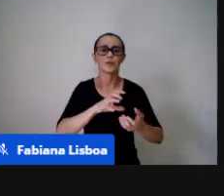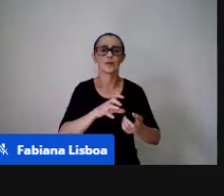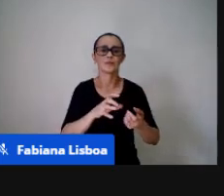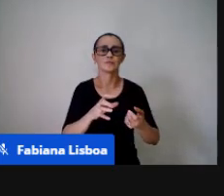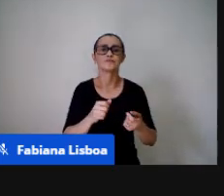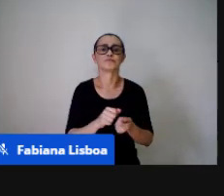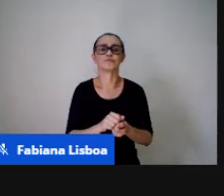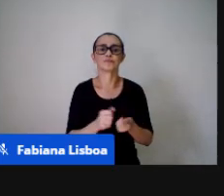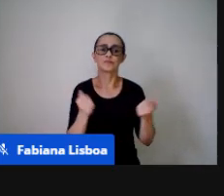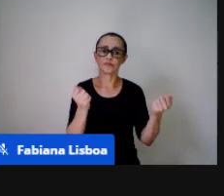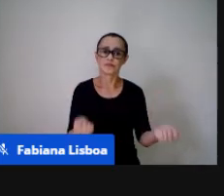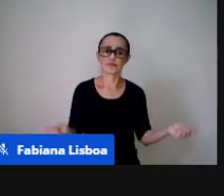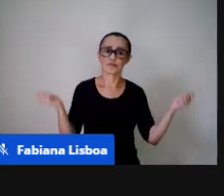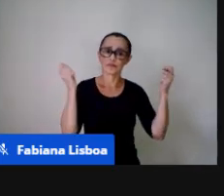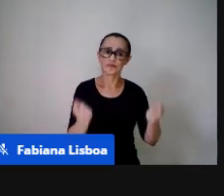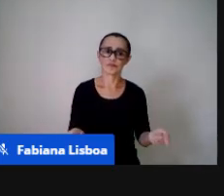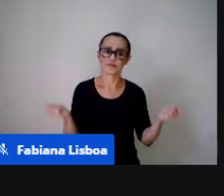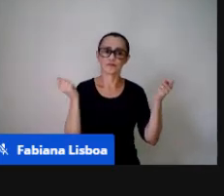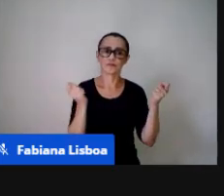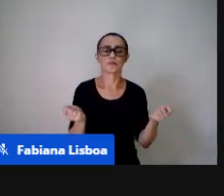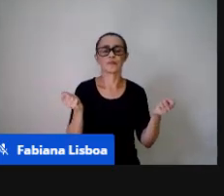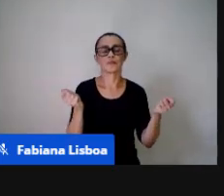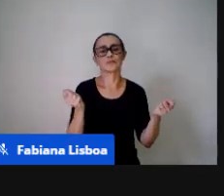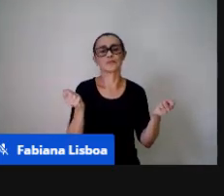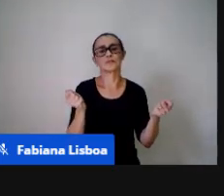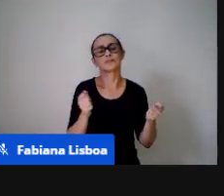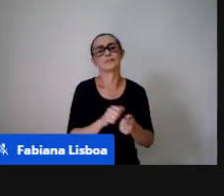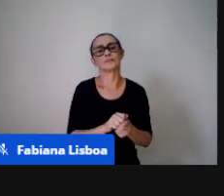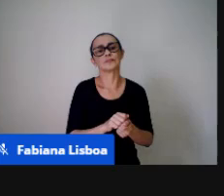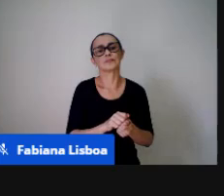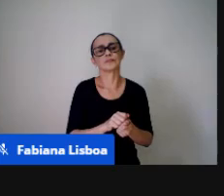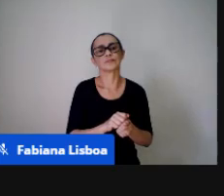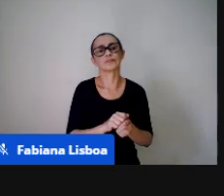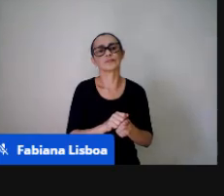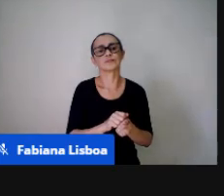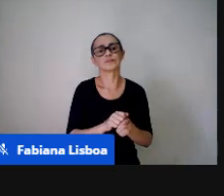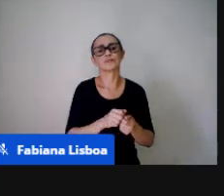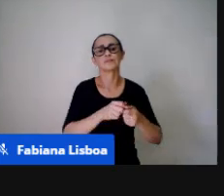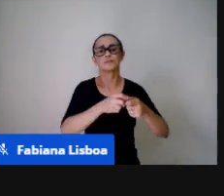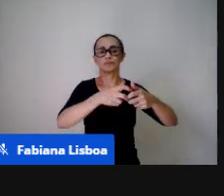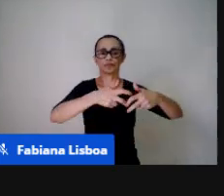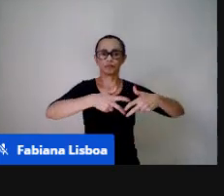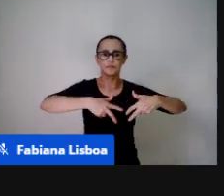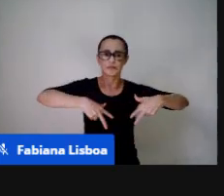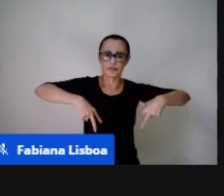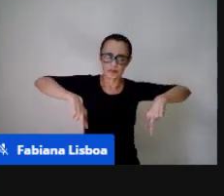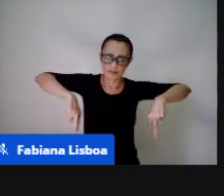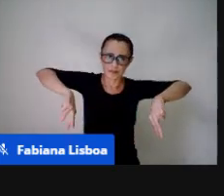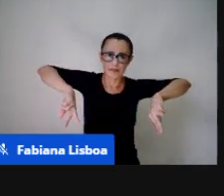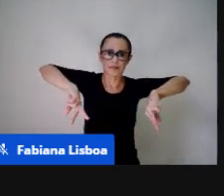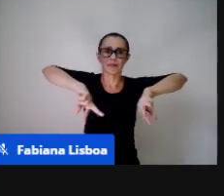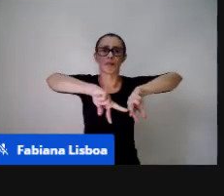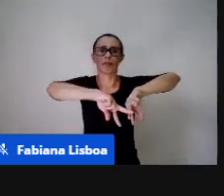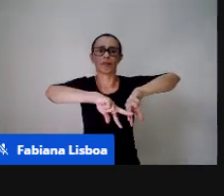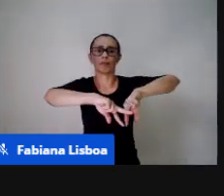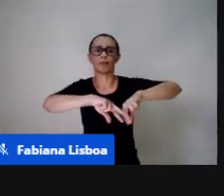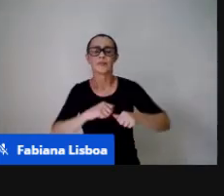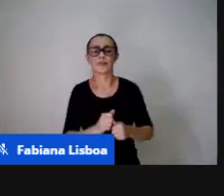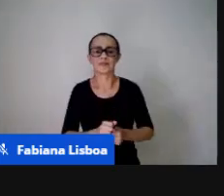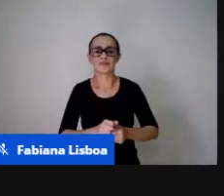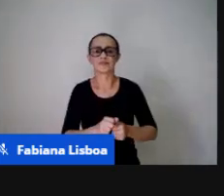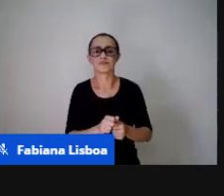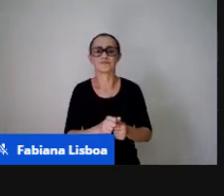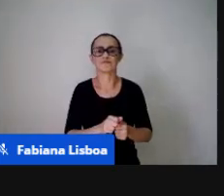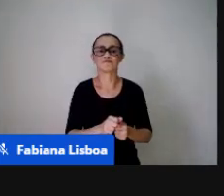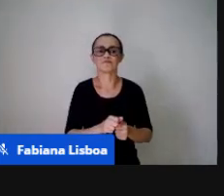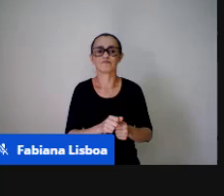favor de roda perseguição todas essas brincadeiras elas levam a criança a